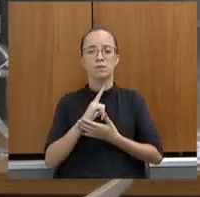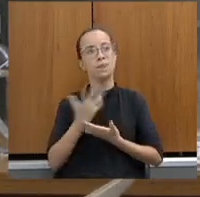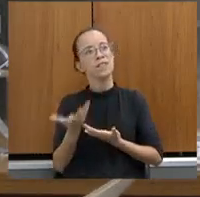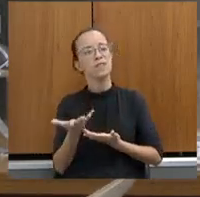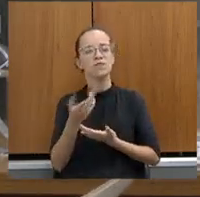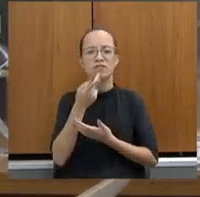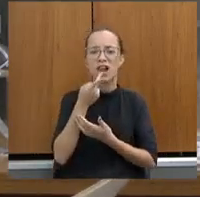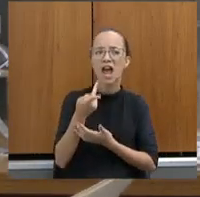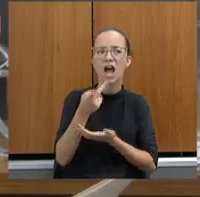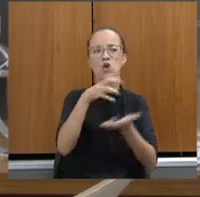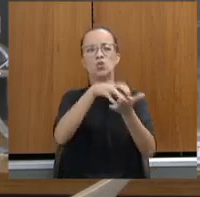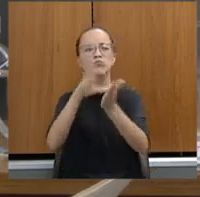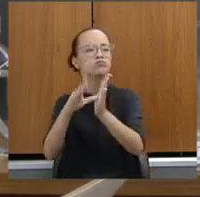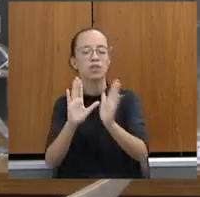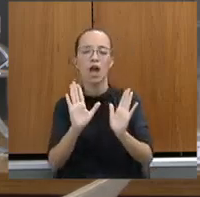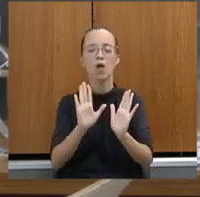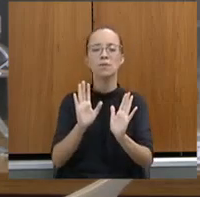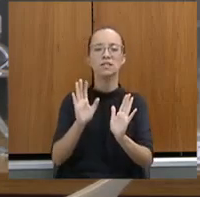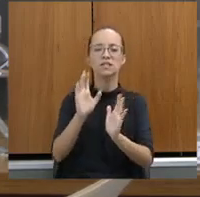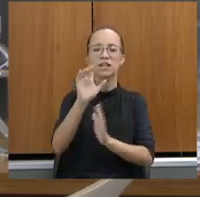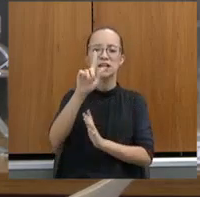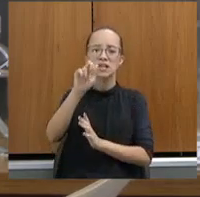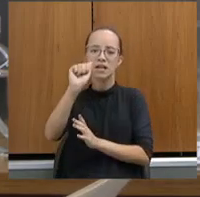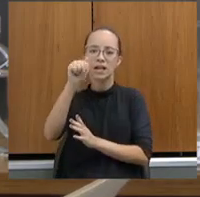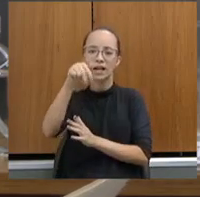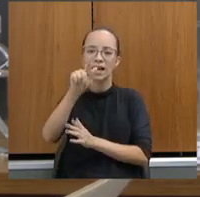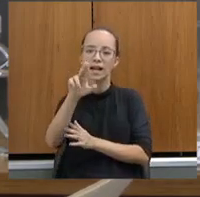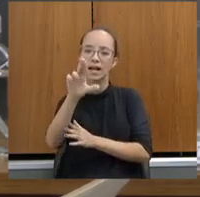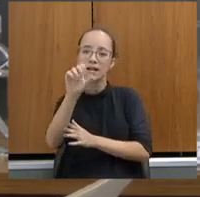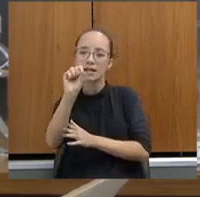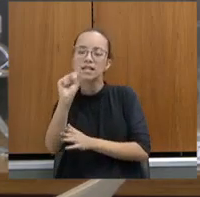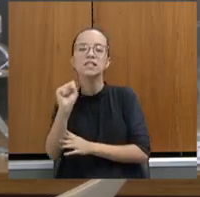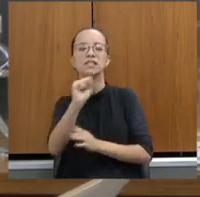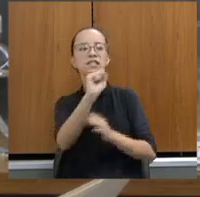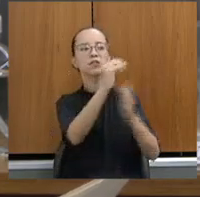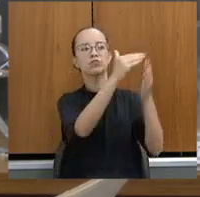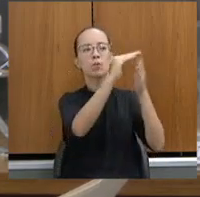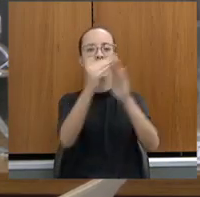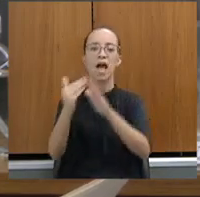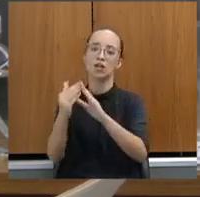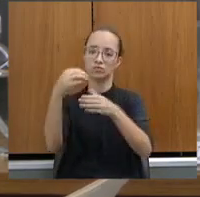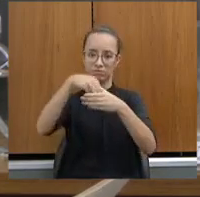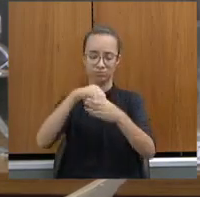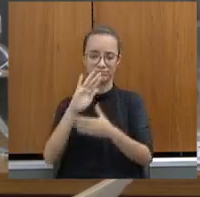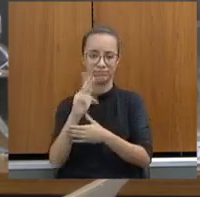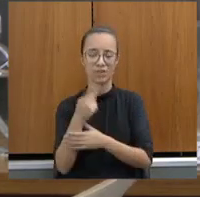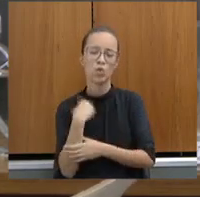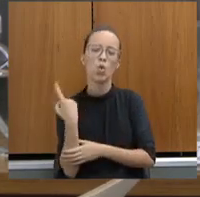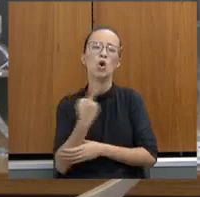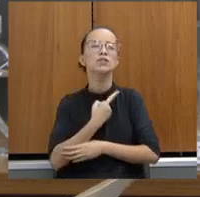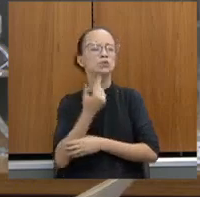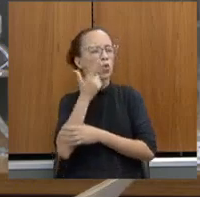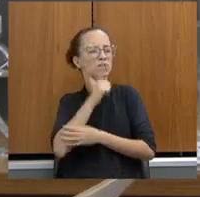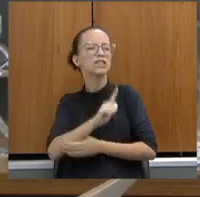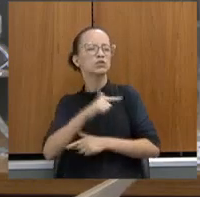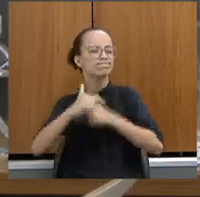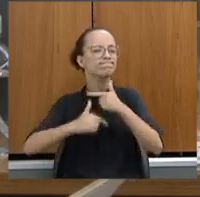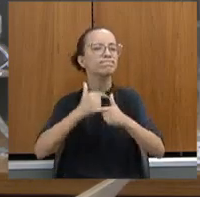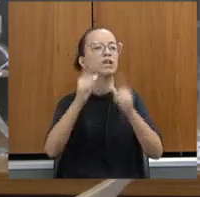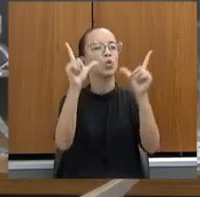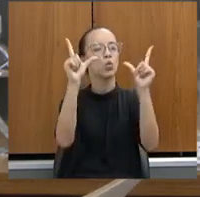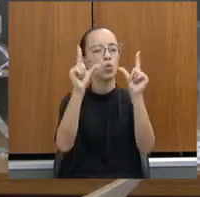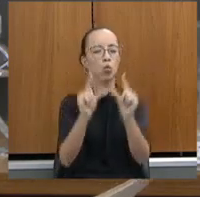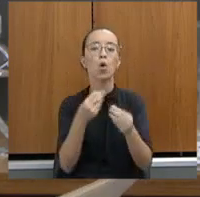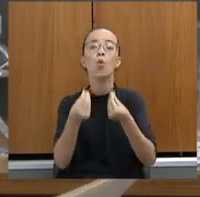vou nem dizer facções, mas essas gangues, dessas comunidades aqui, principalmente em Belo Horizonte, e a gente tem conseguido uma redução justamente com esses